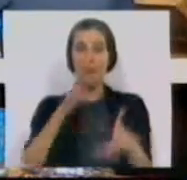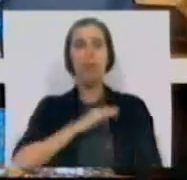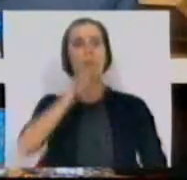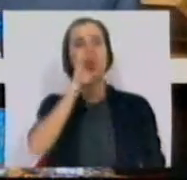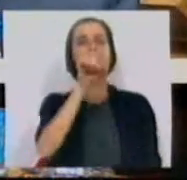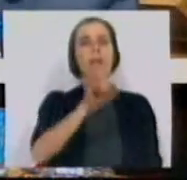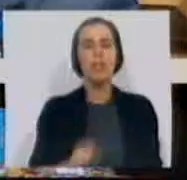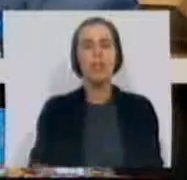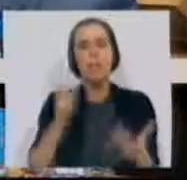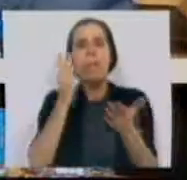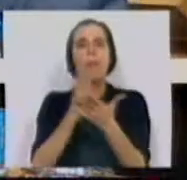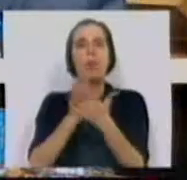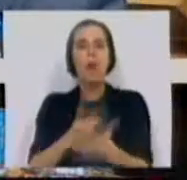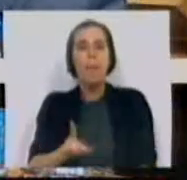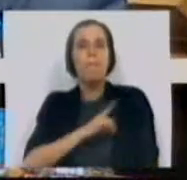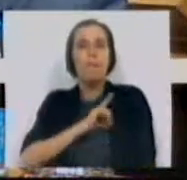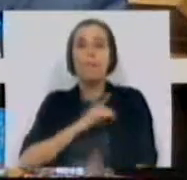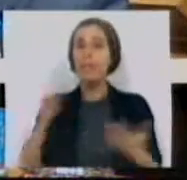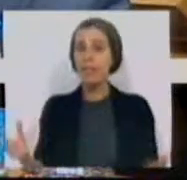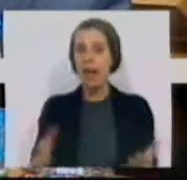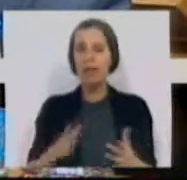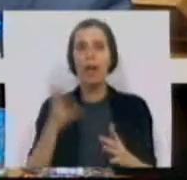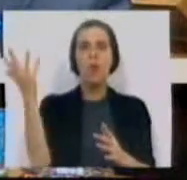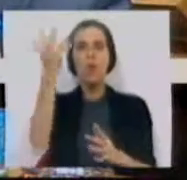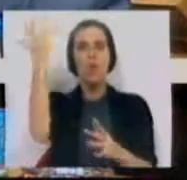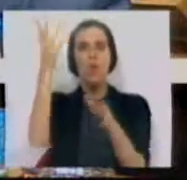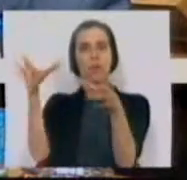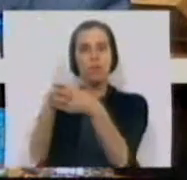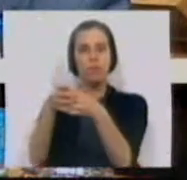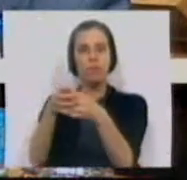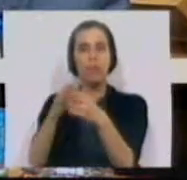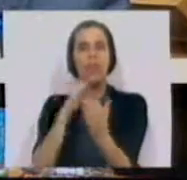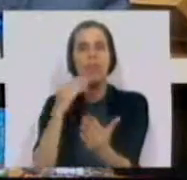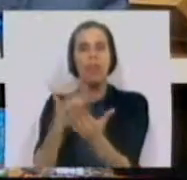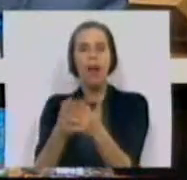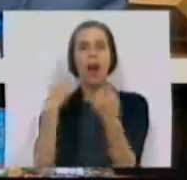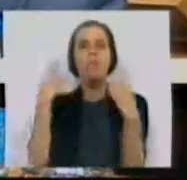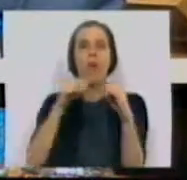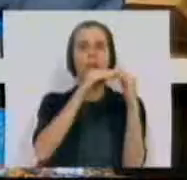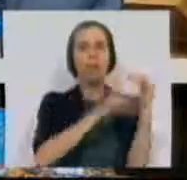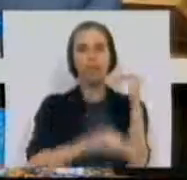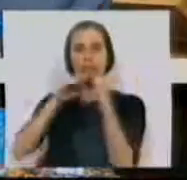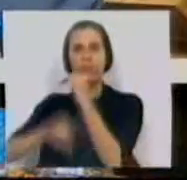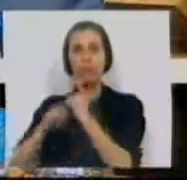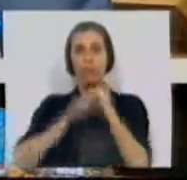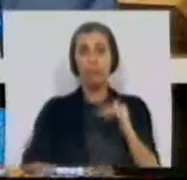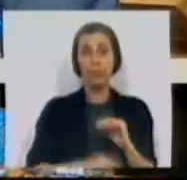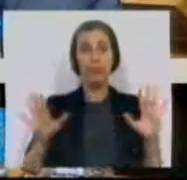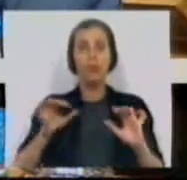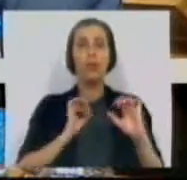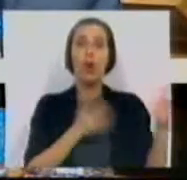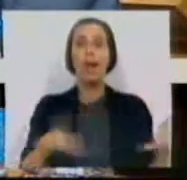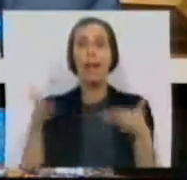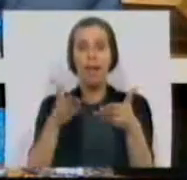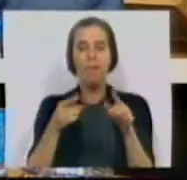Ministro, é o de uma escola privatizada, elitista e reprodutora das desigualdades. O nosso